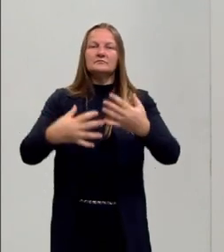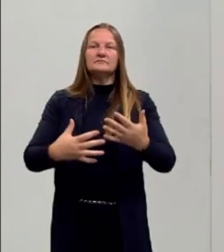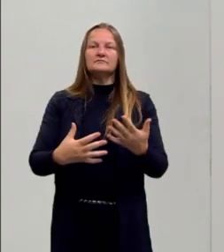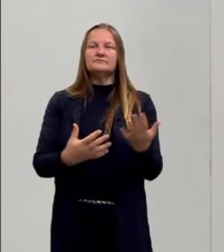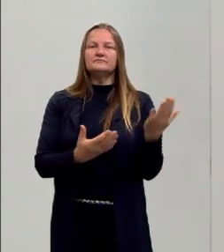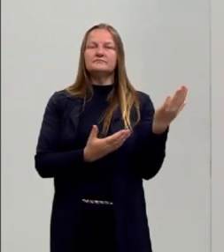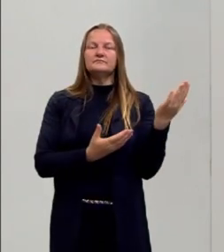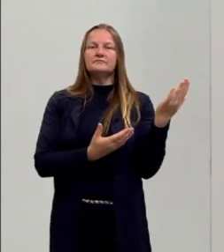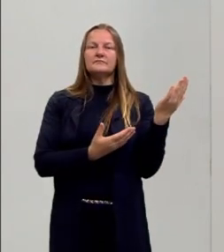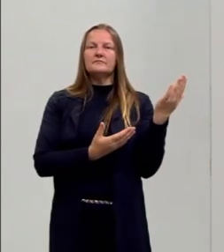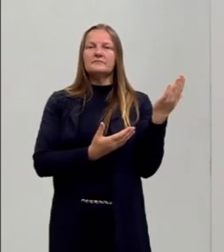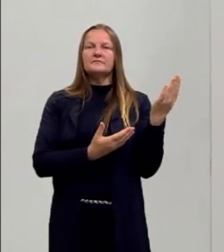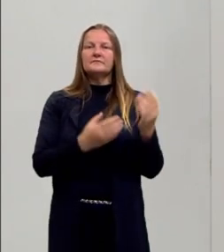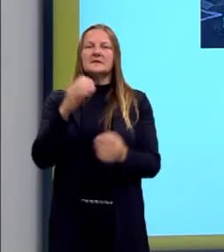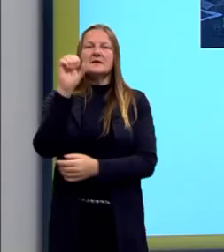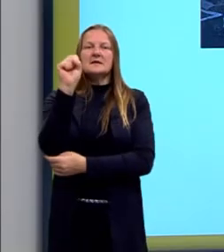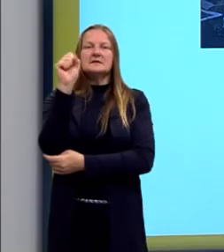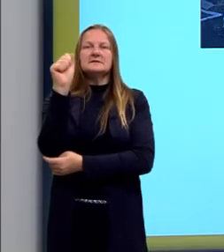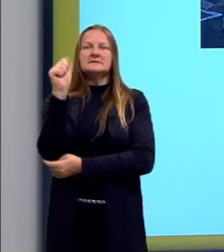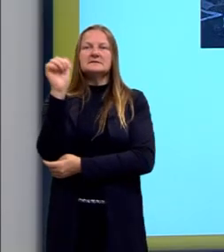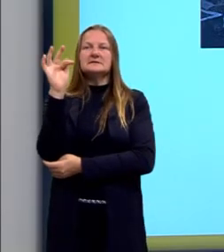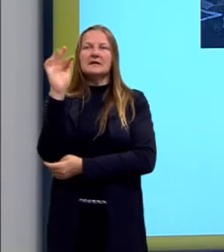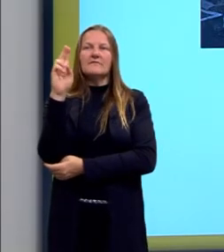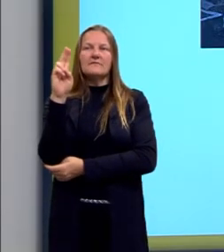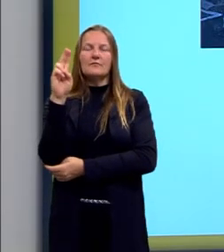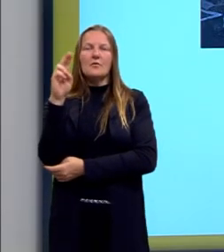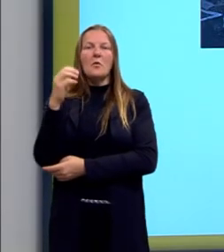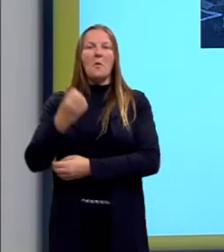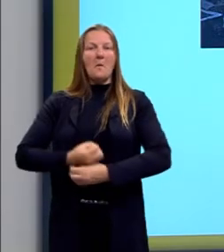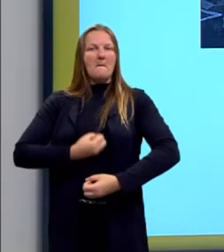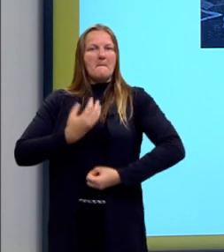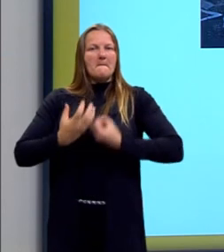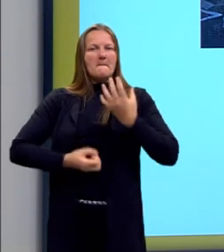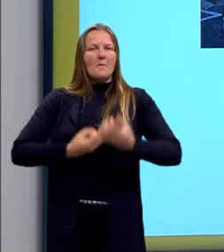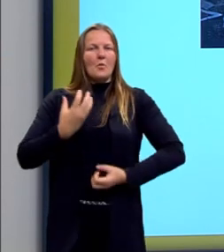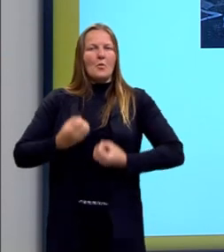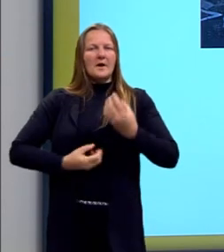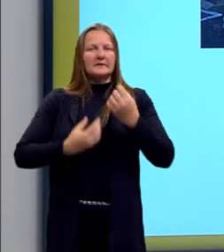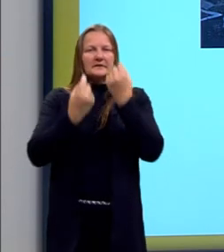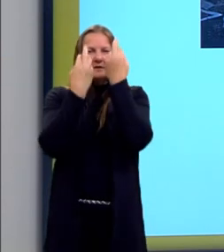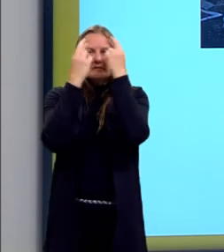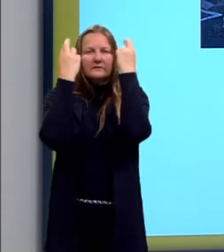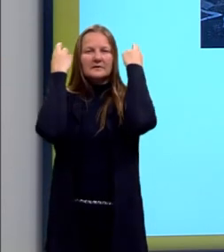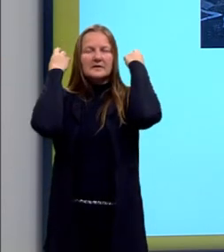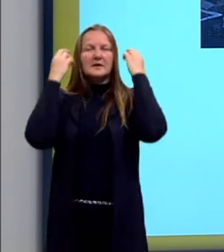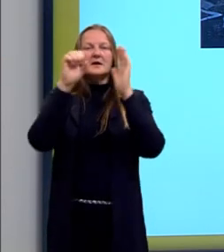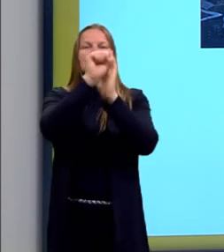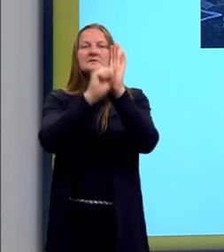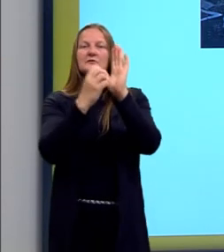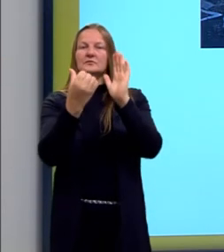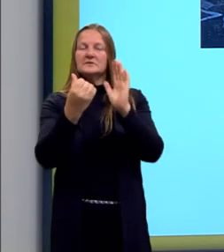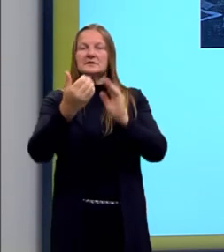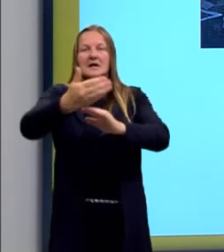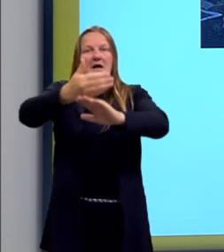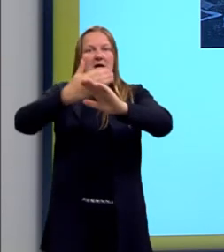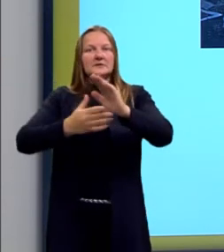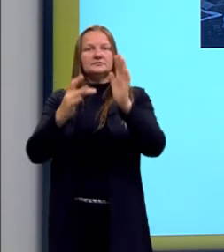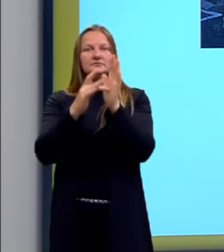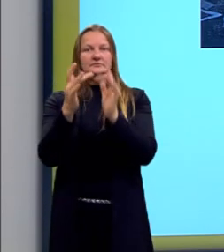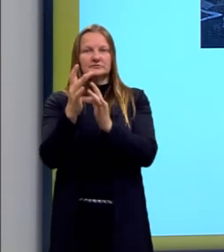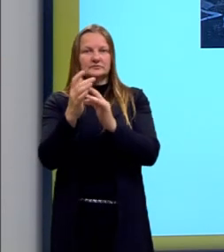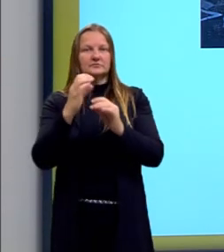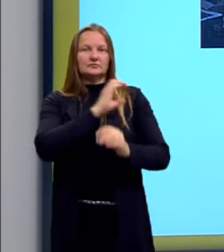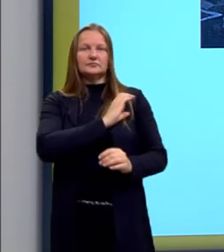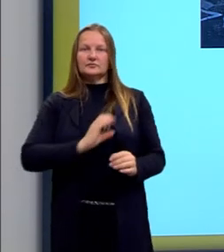Safo, uma poeta grega muito importante, do século VI a.C. tem poemas